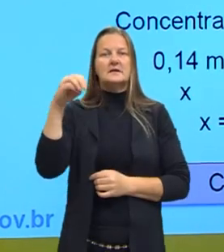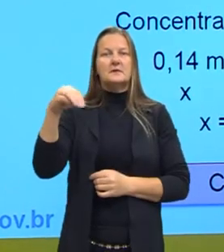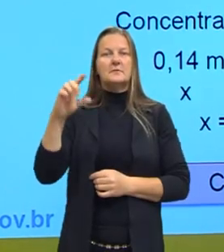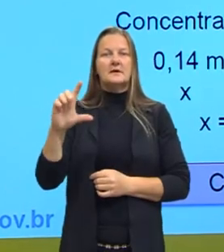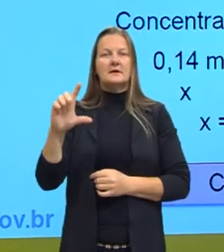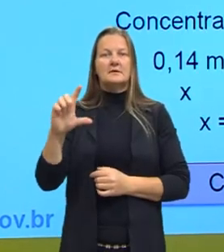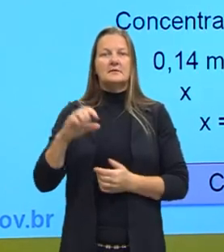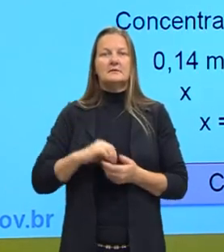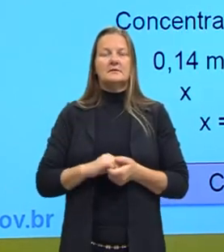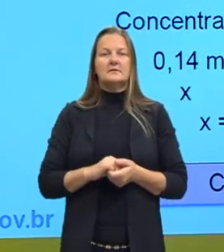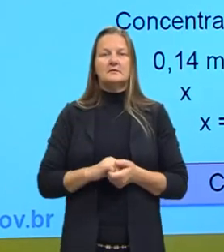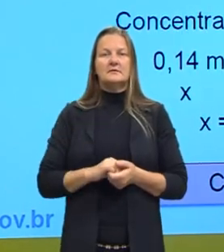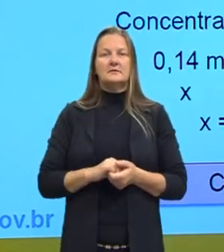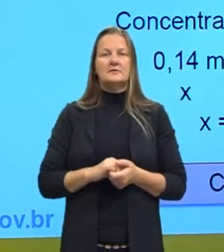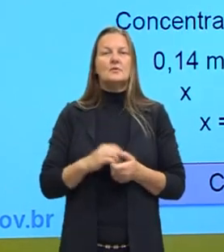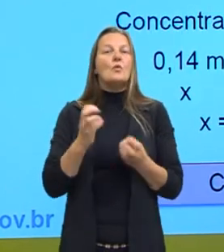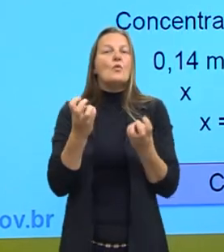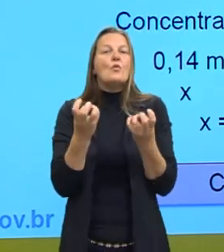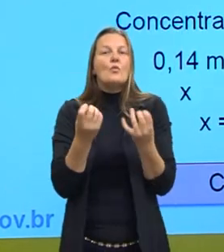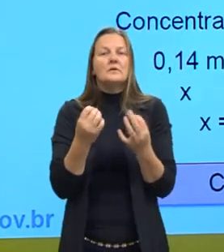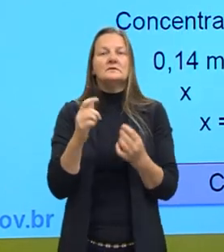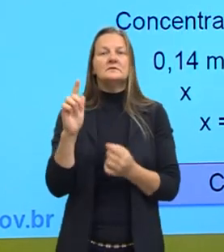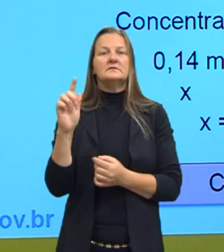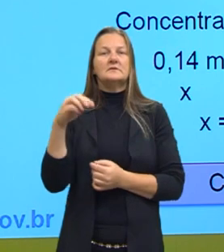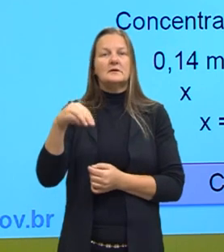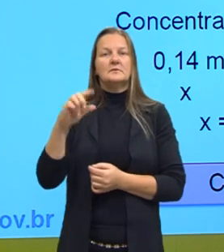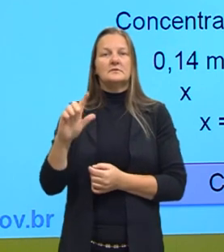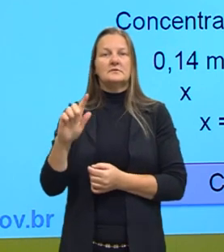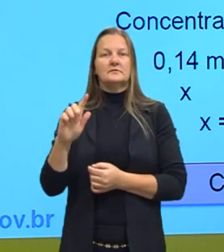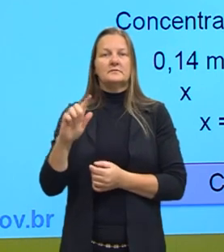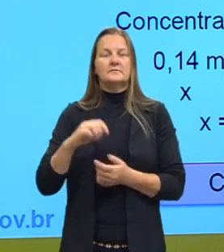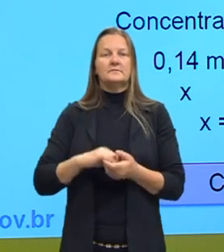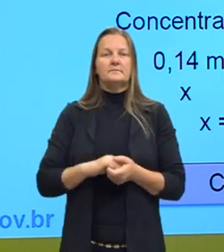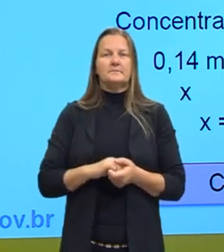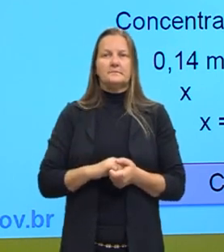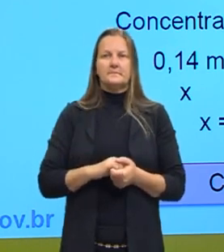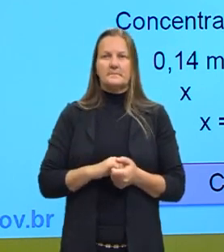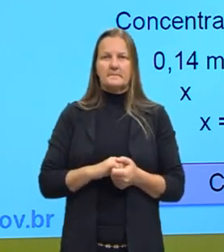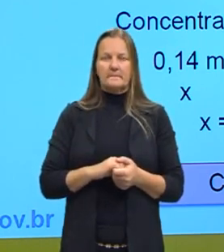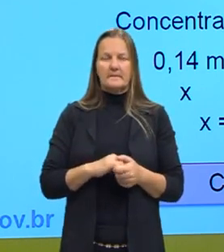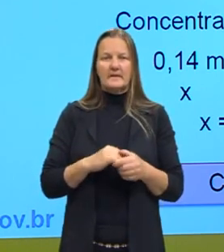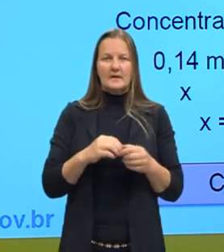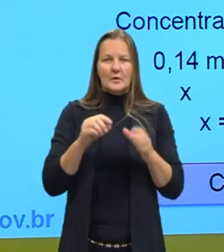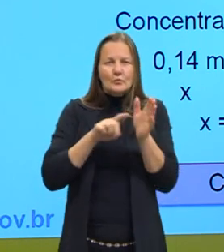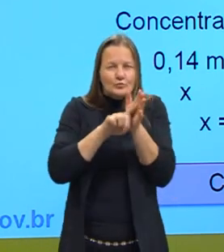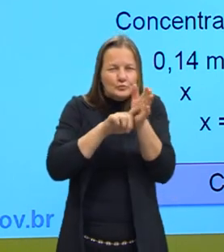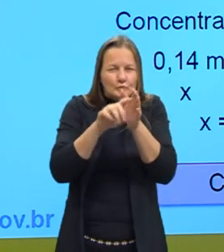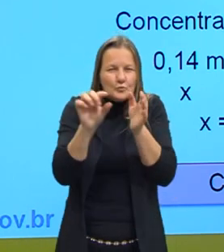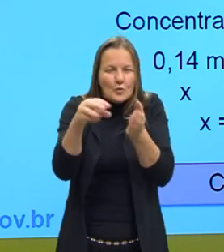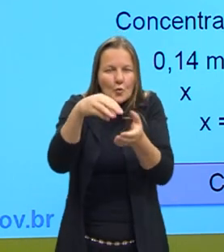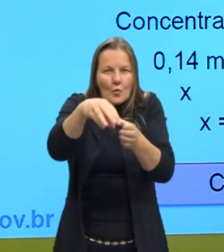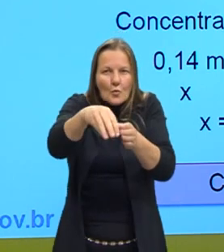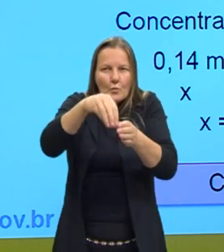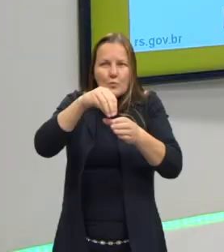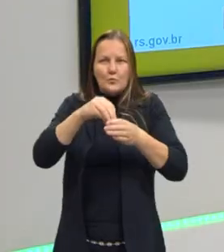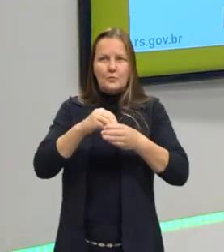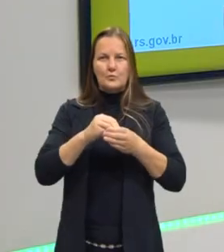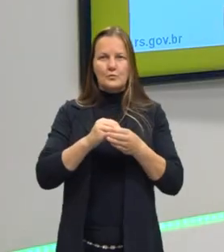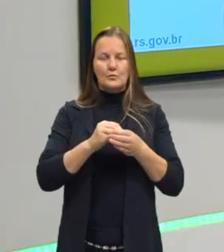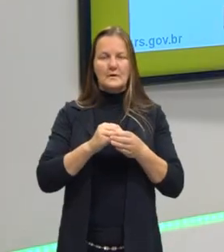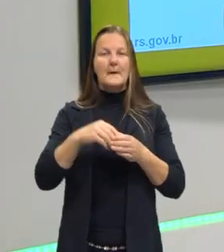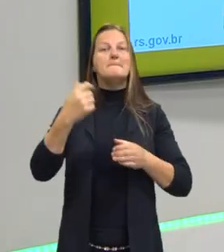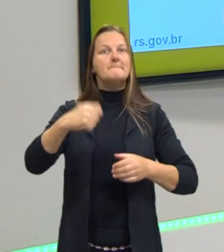gramas? Quantos miligramas? Vou ter 0,014mg na amostra. Então, eu também